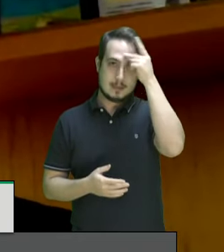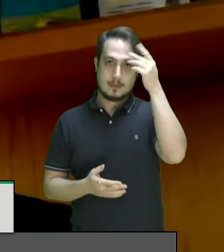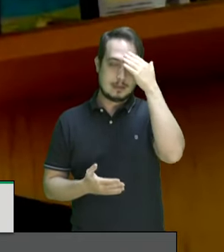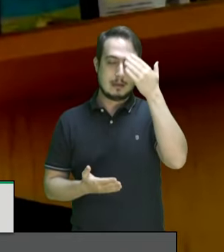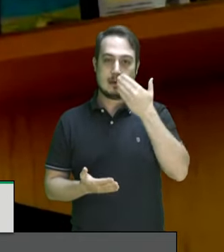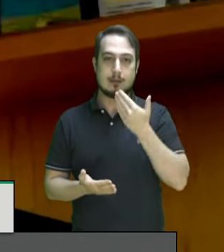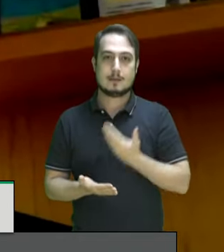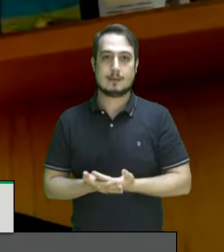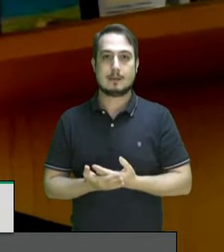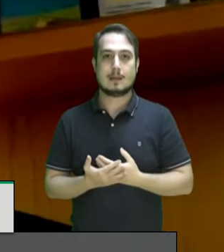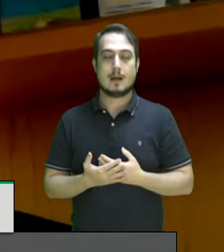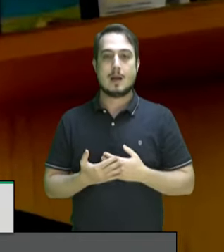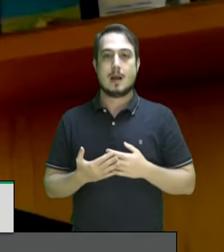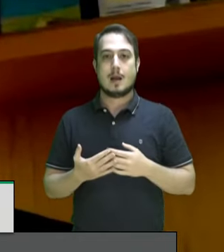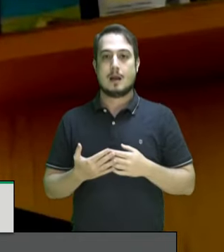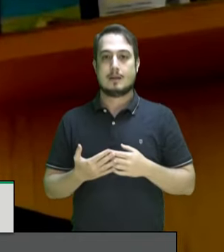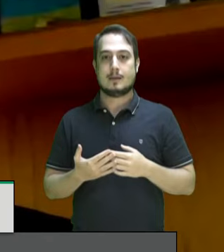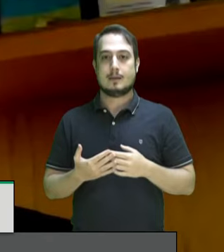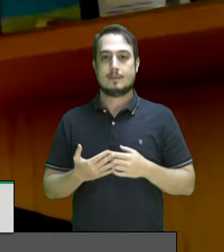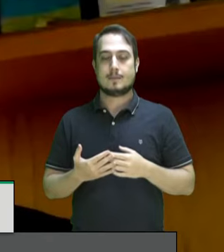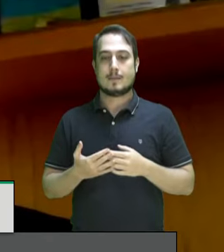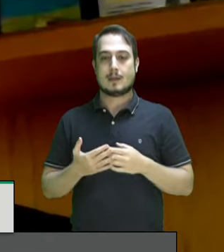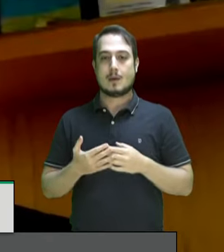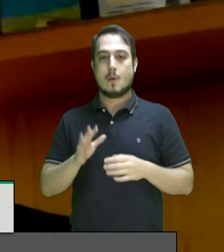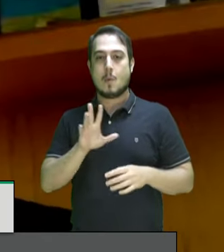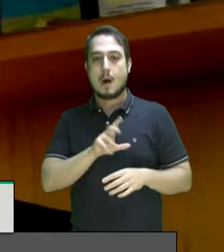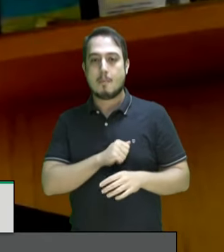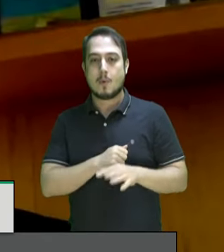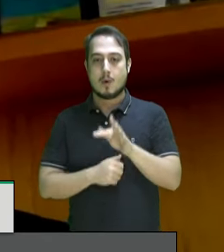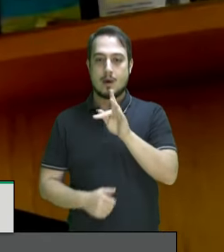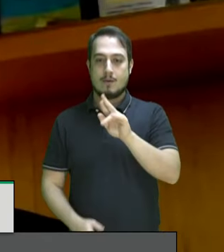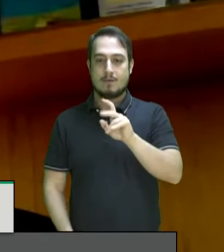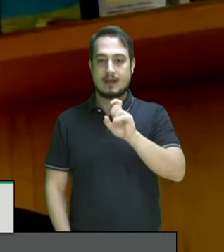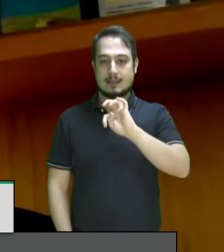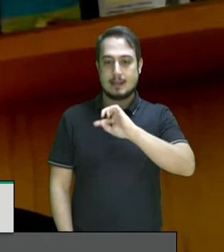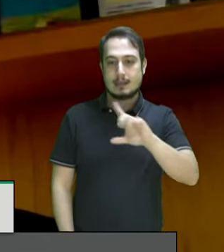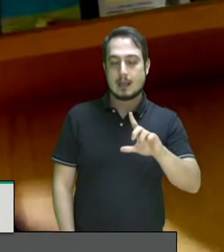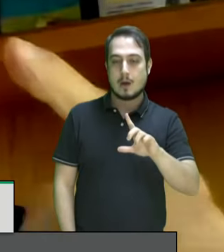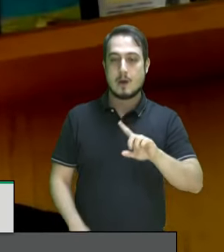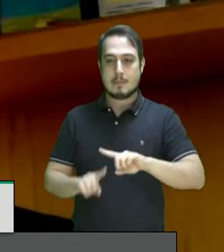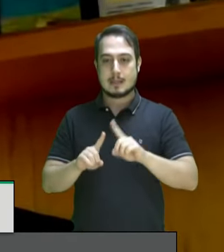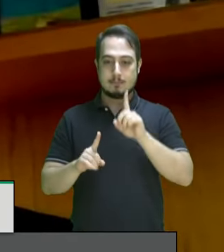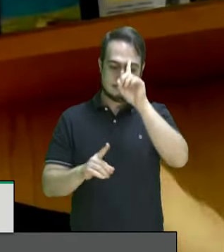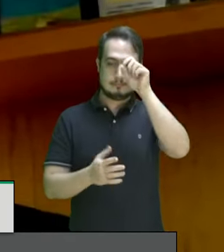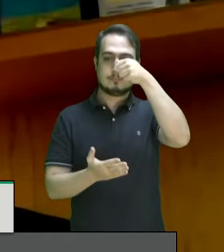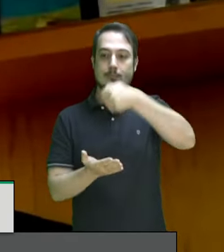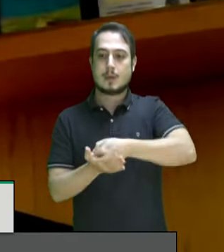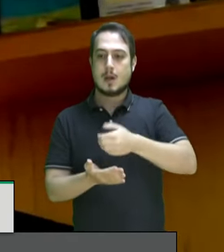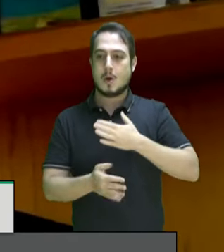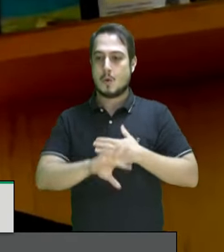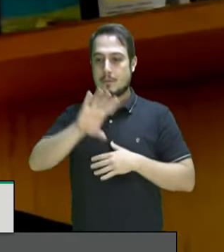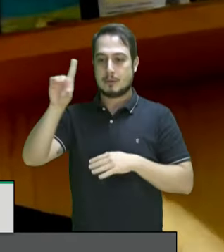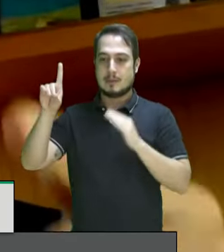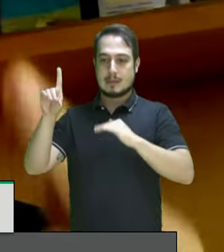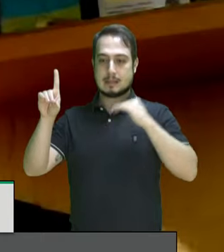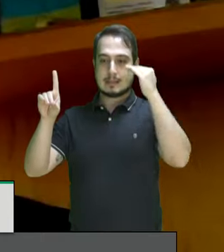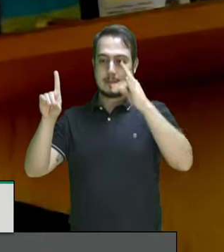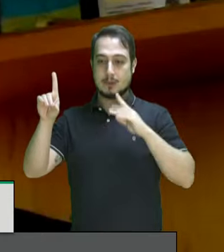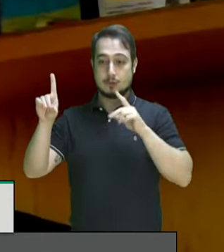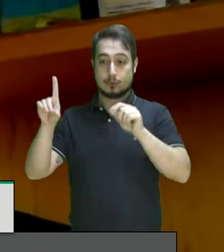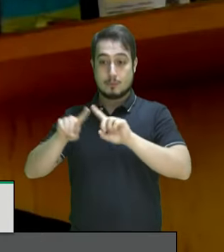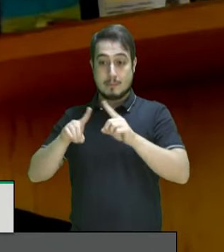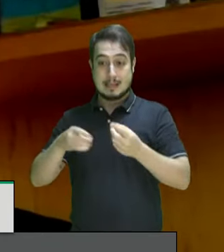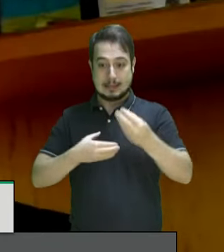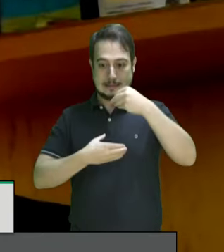a celebração da fraternidade, mas que querem a dominação. Porque o meu Deus está acima de tudo, mas Ele está